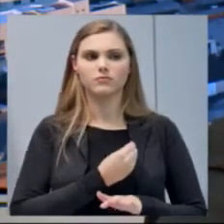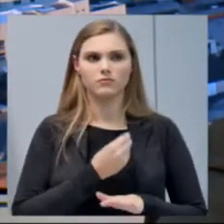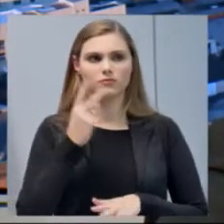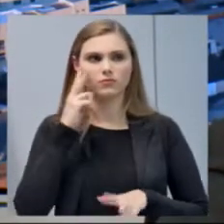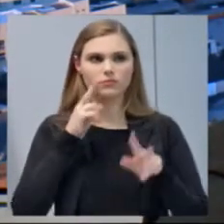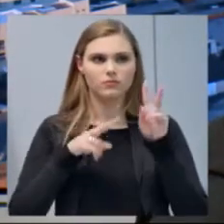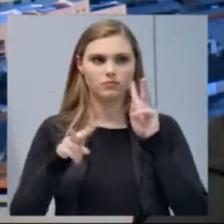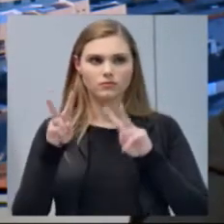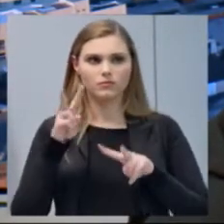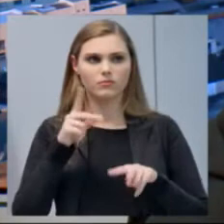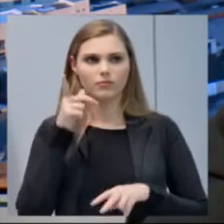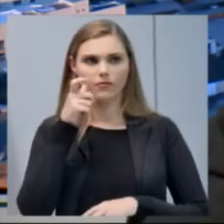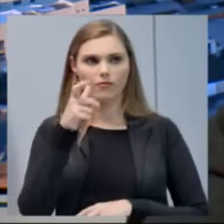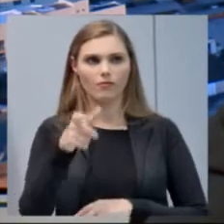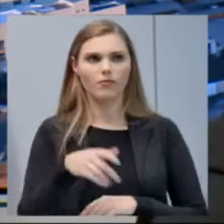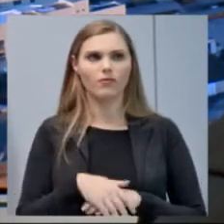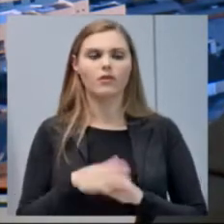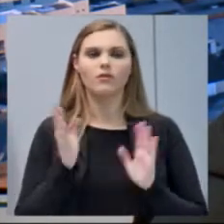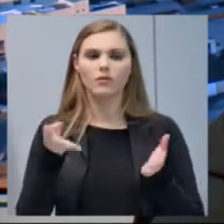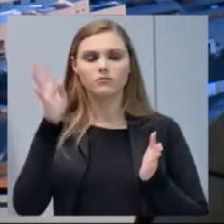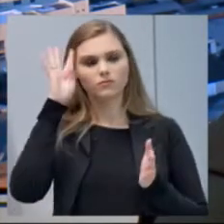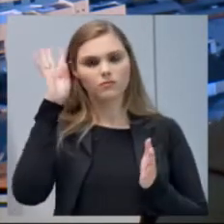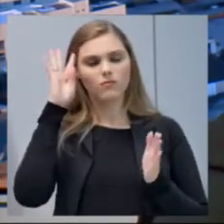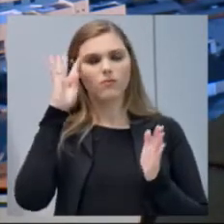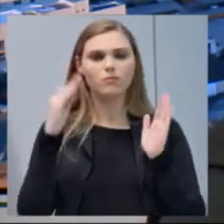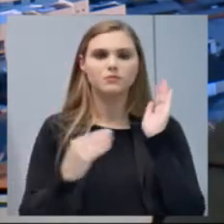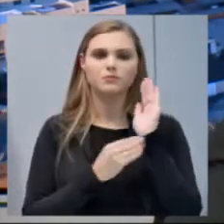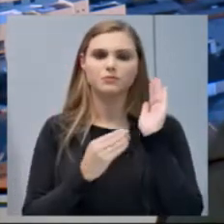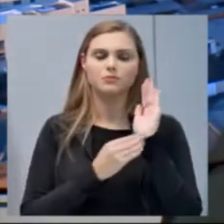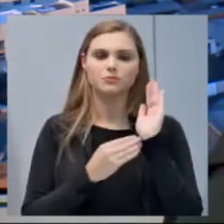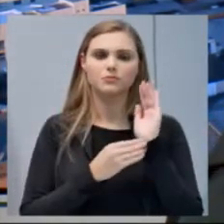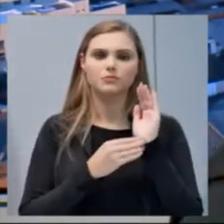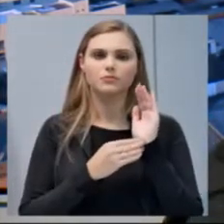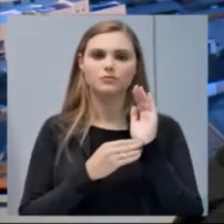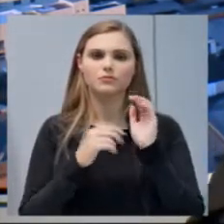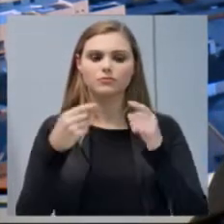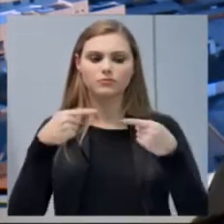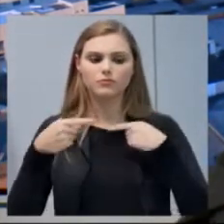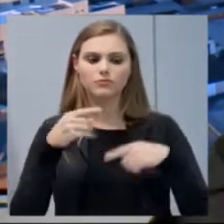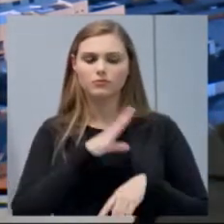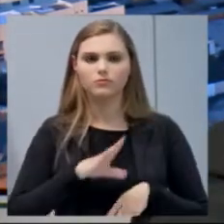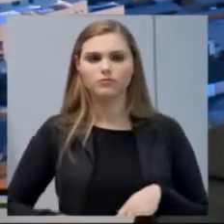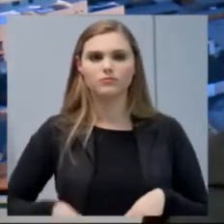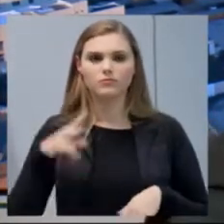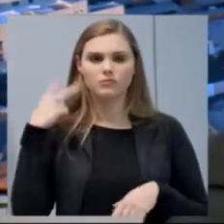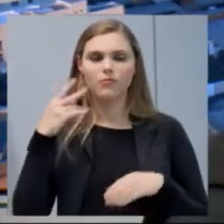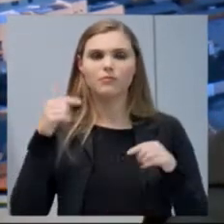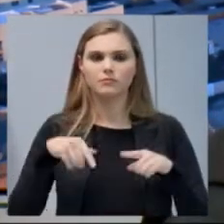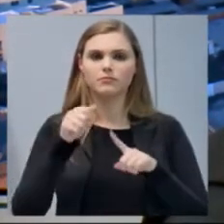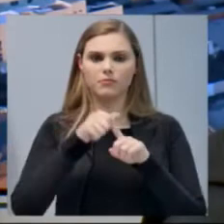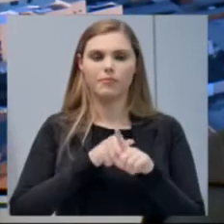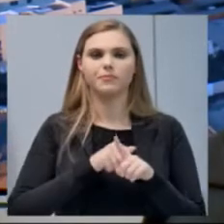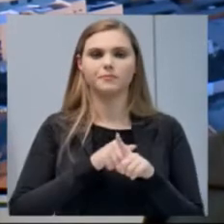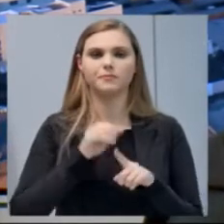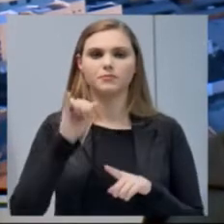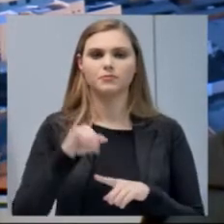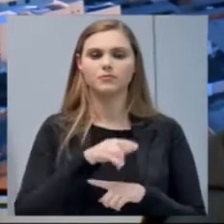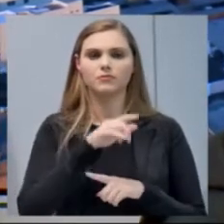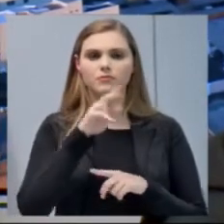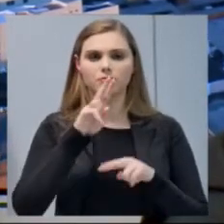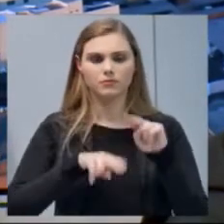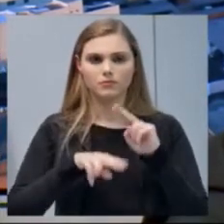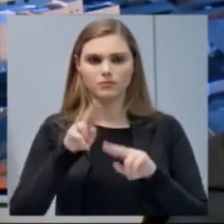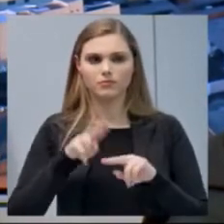nessa quarta-feira, última sessão do mês de junho deste ano. Gostaria de cumprimentar aqui o Lauri, que